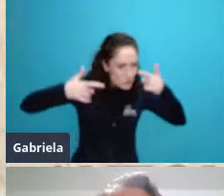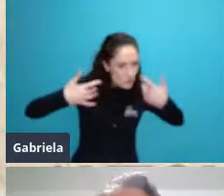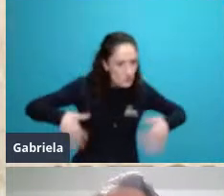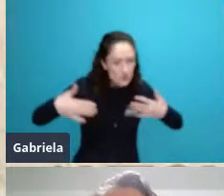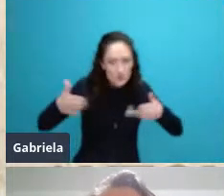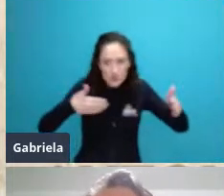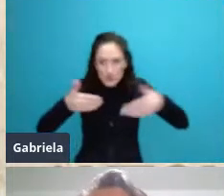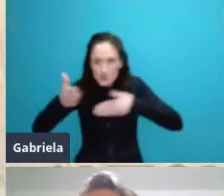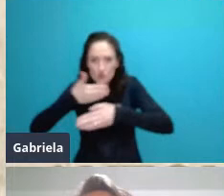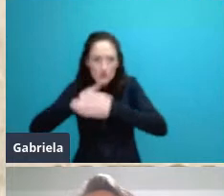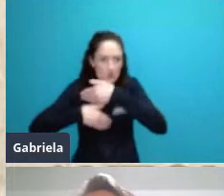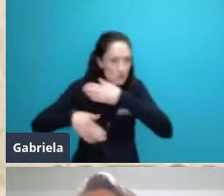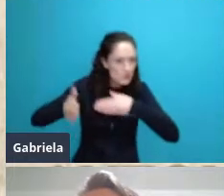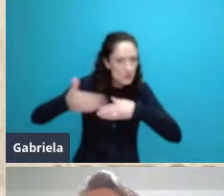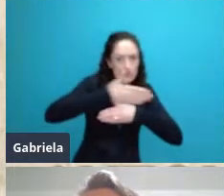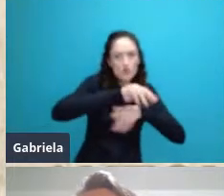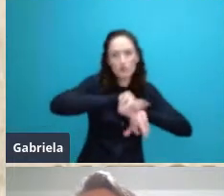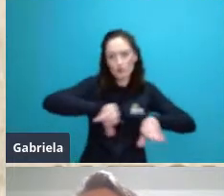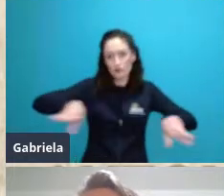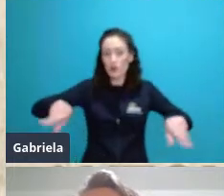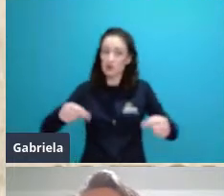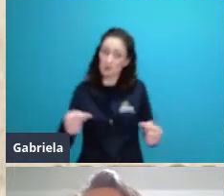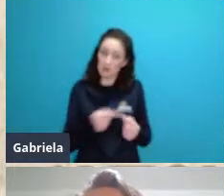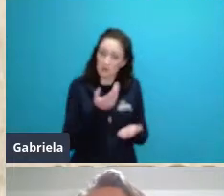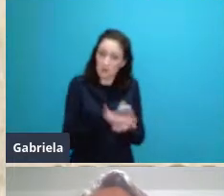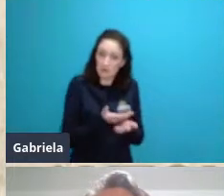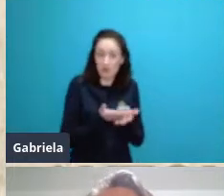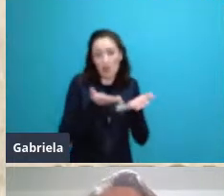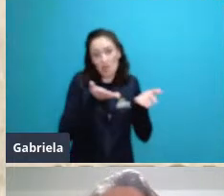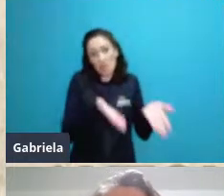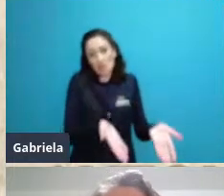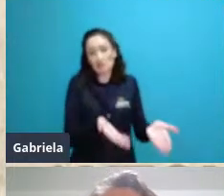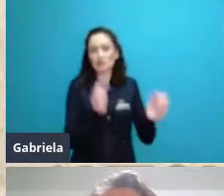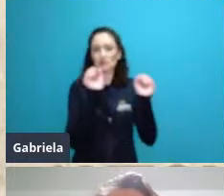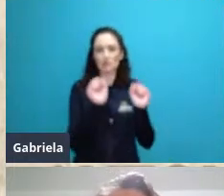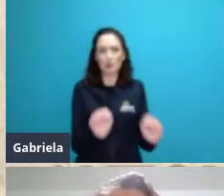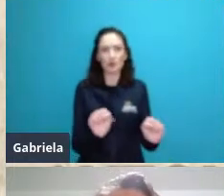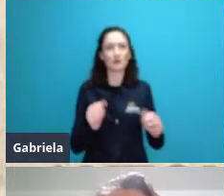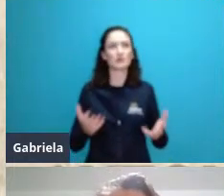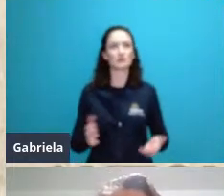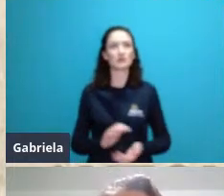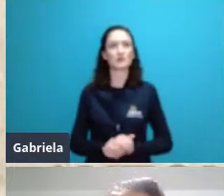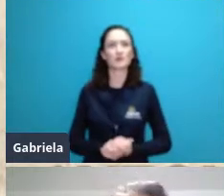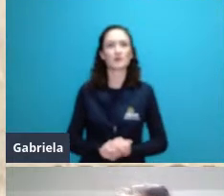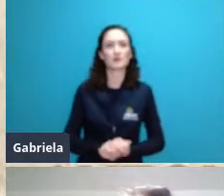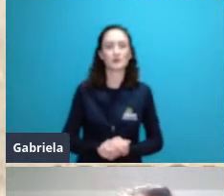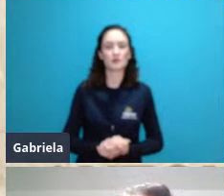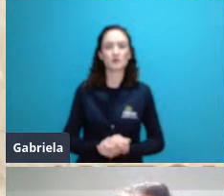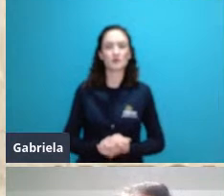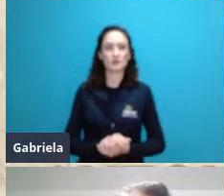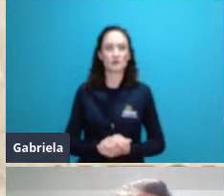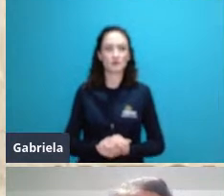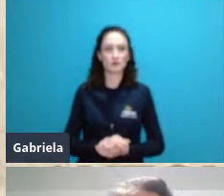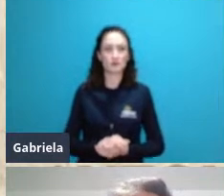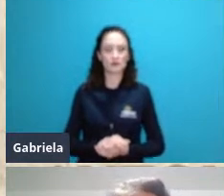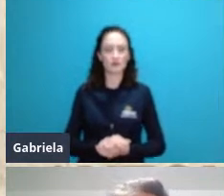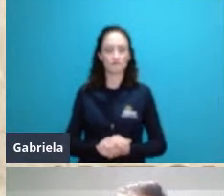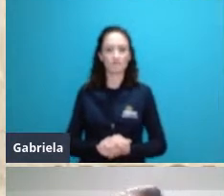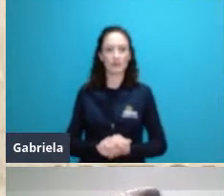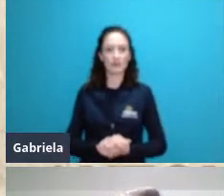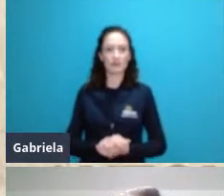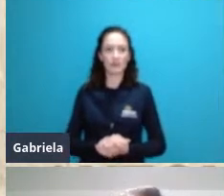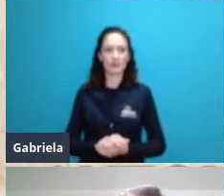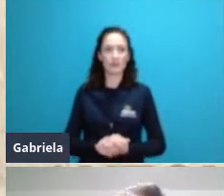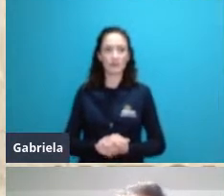ideia que veio a se tornar muito importante hoje em dia que é a ideia do ecossistema no próximo slide como um super